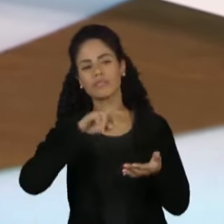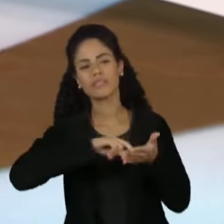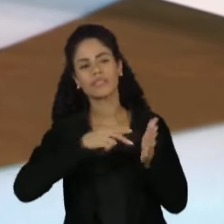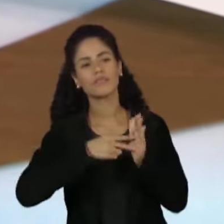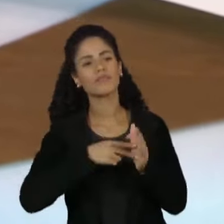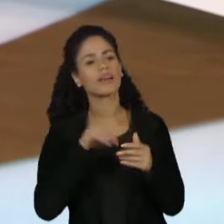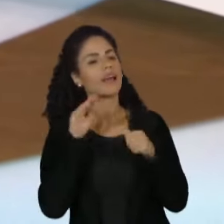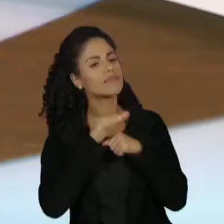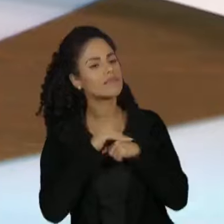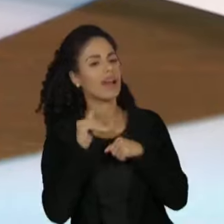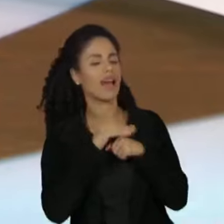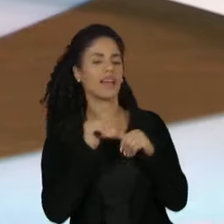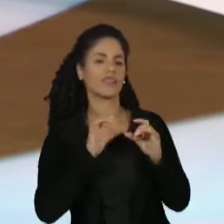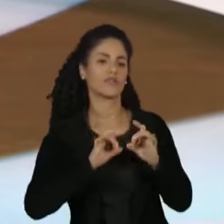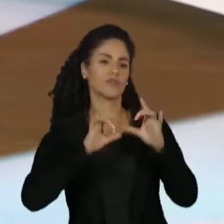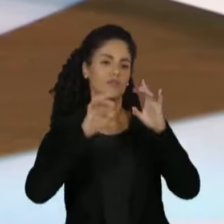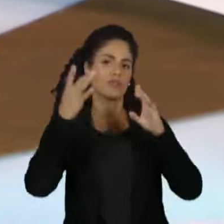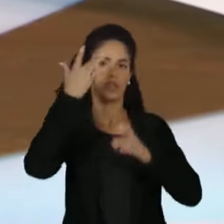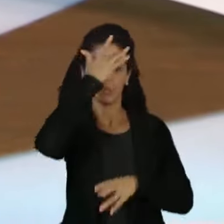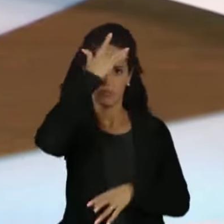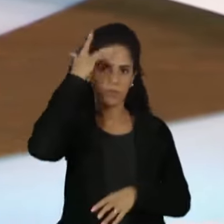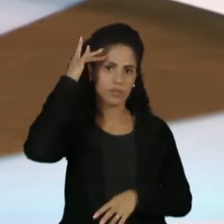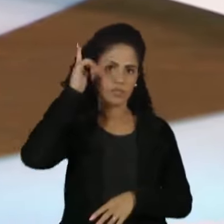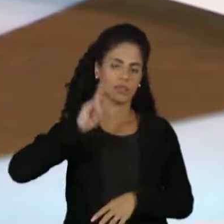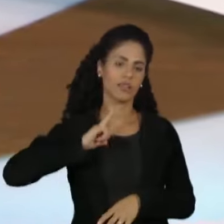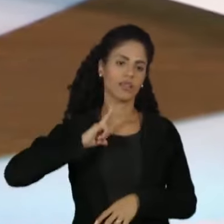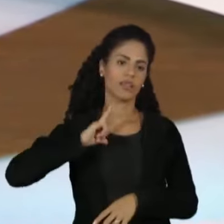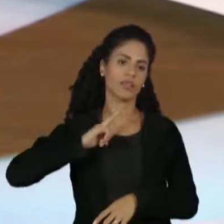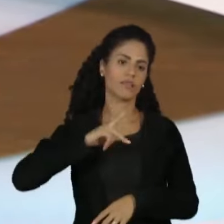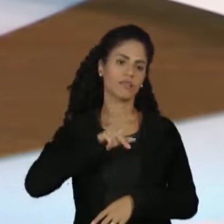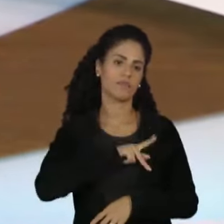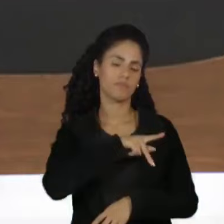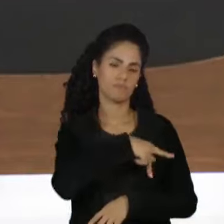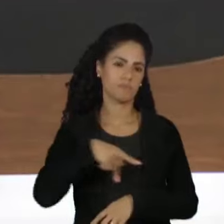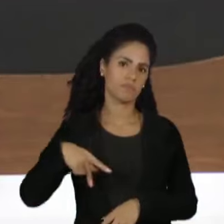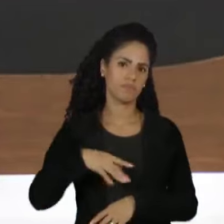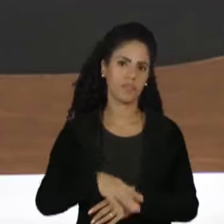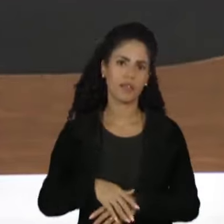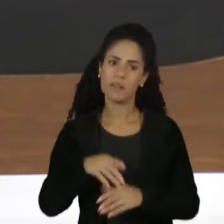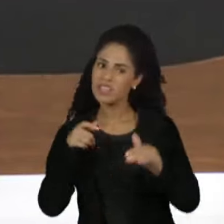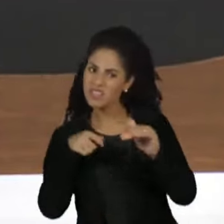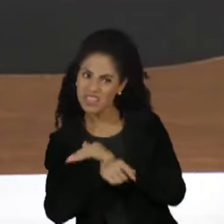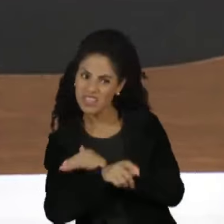É carinho que o torcedor tem pela presidente do Palmeiras. Mas não vai investir, isso, você deu uma mudada de...